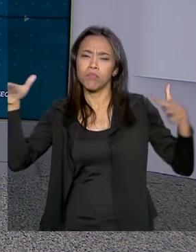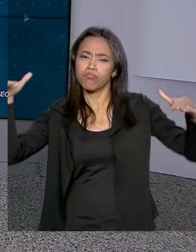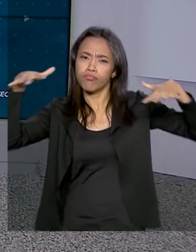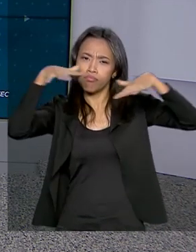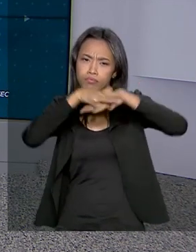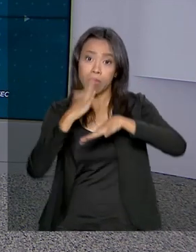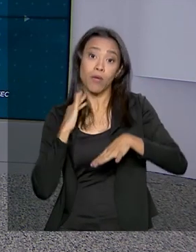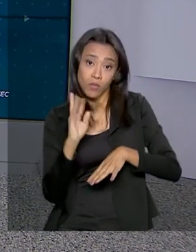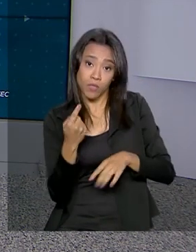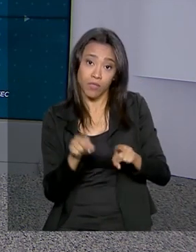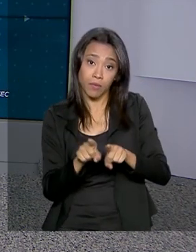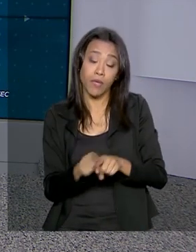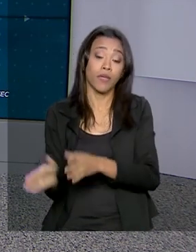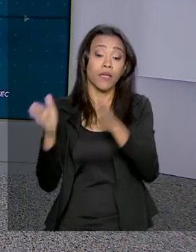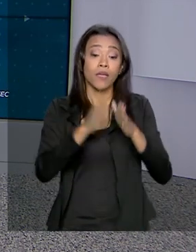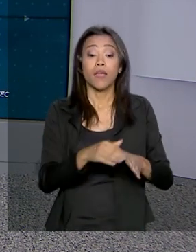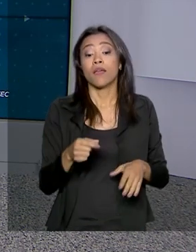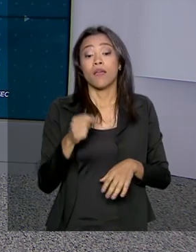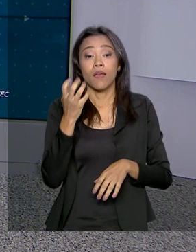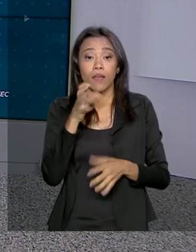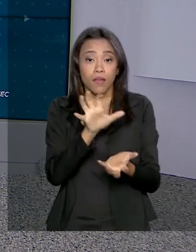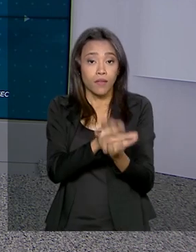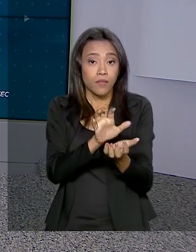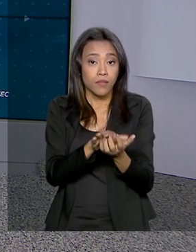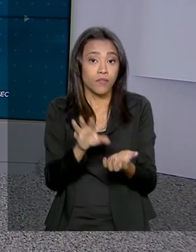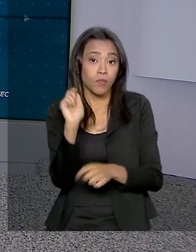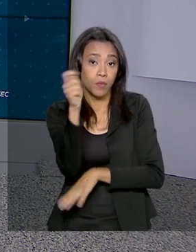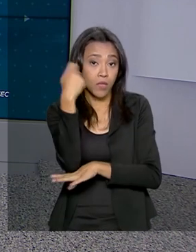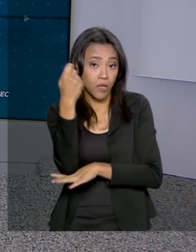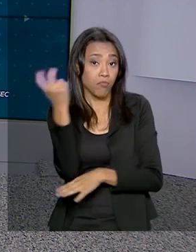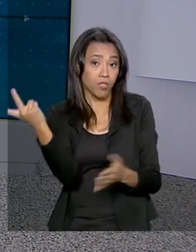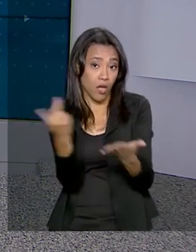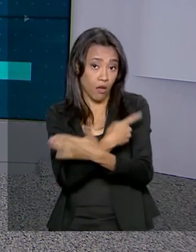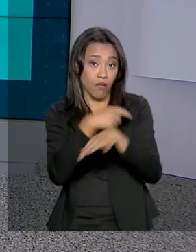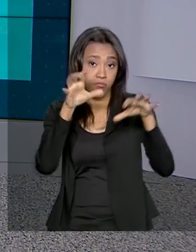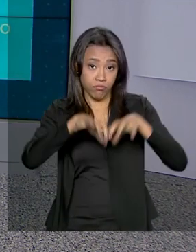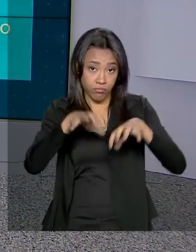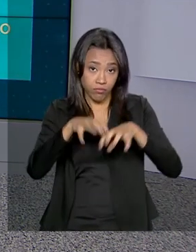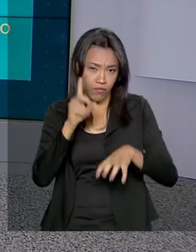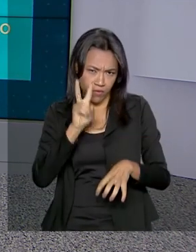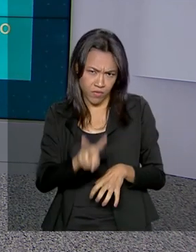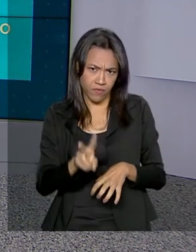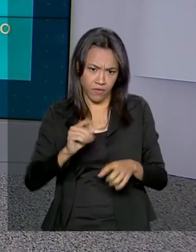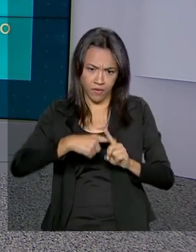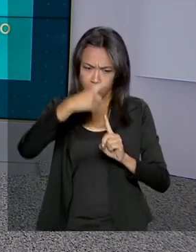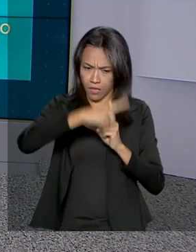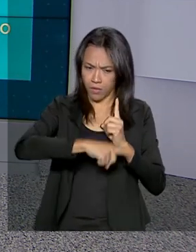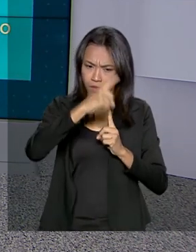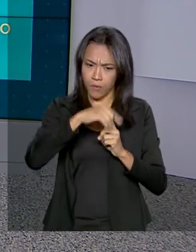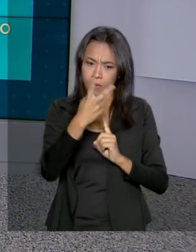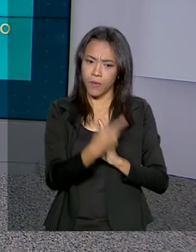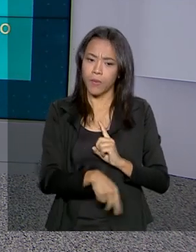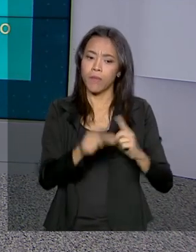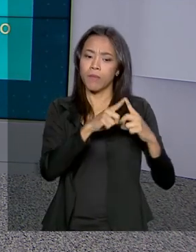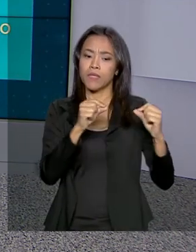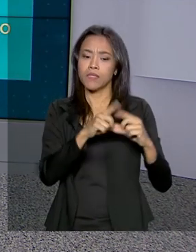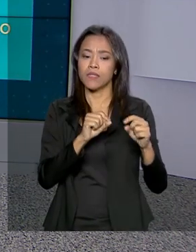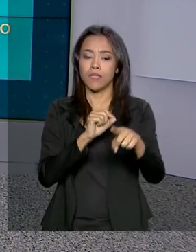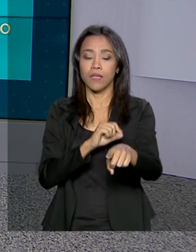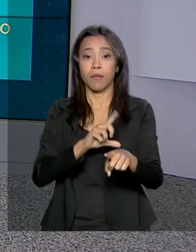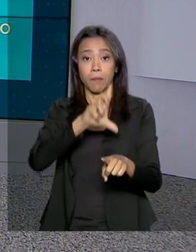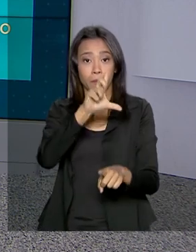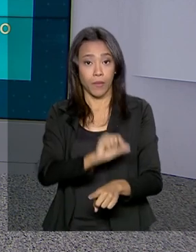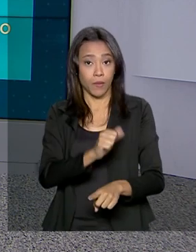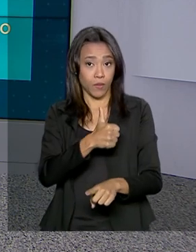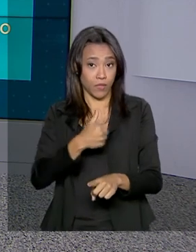Em Recife e em Porto Alegre, possibilidade de chuva. Vamos às temperaturas? Em Brasília, os termômetros marcam